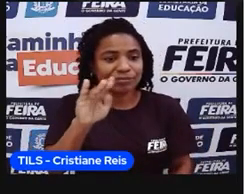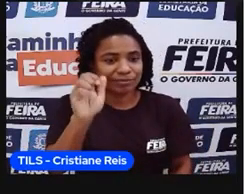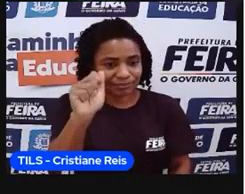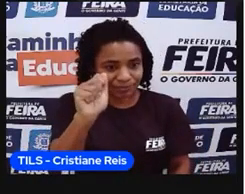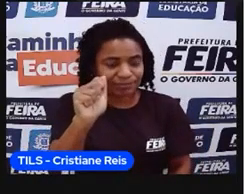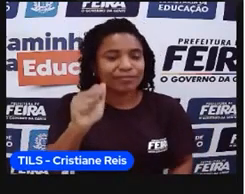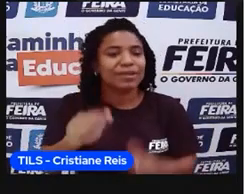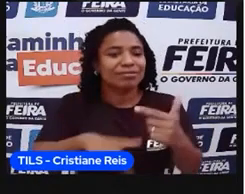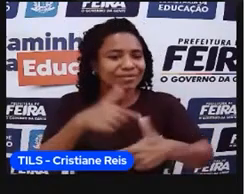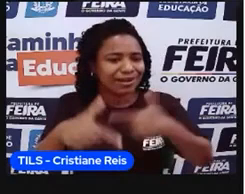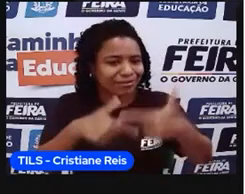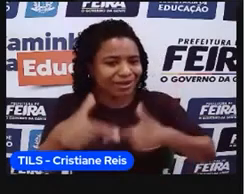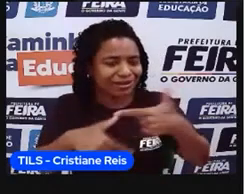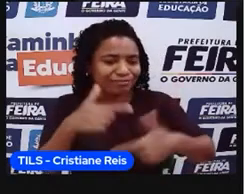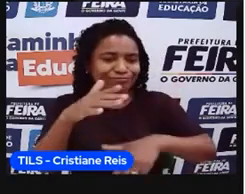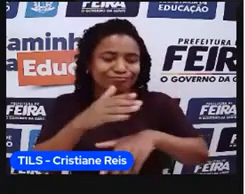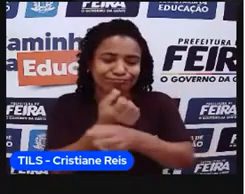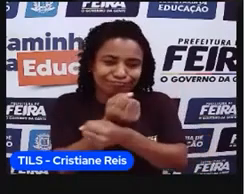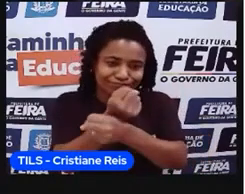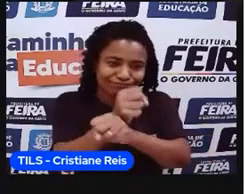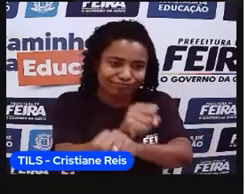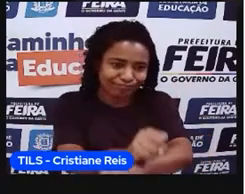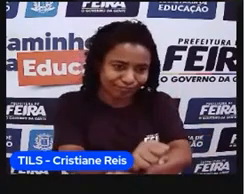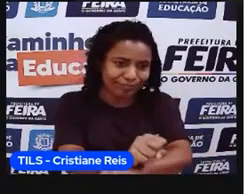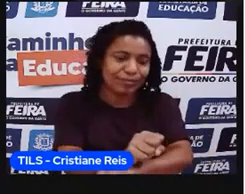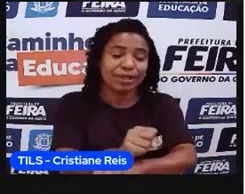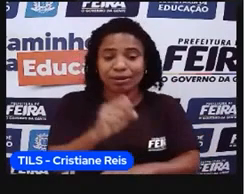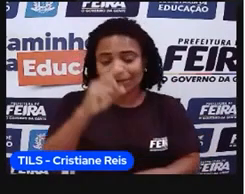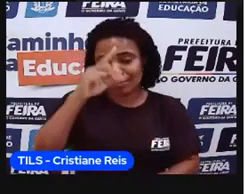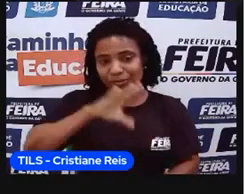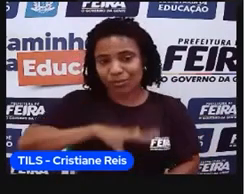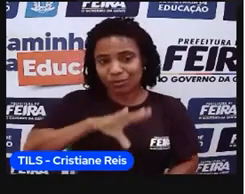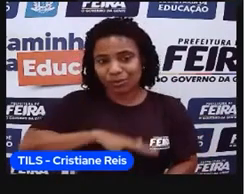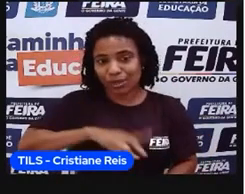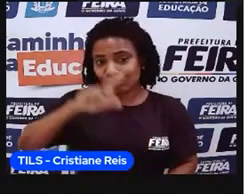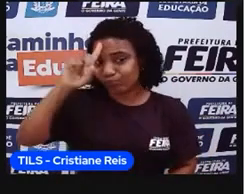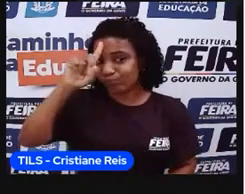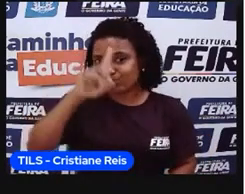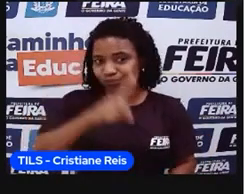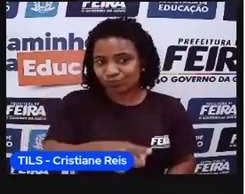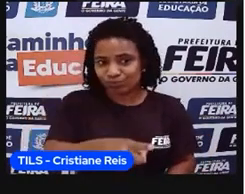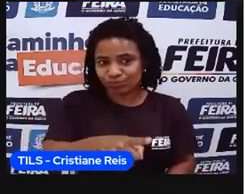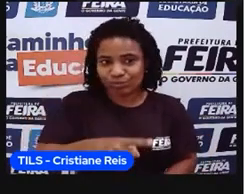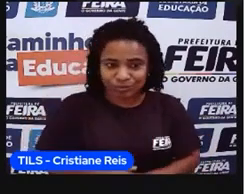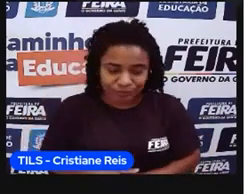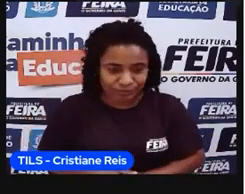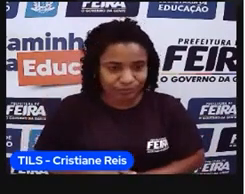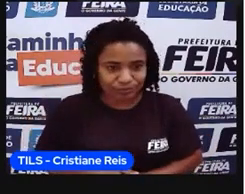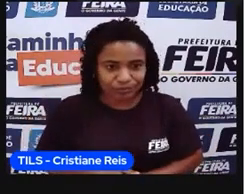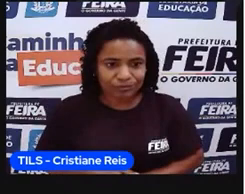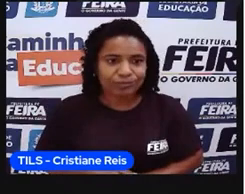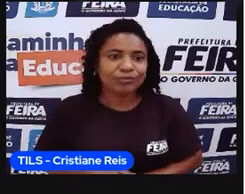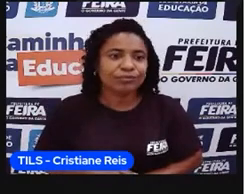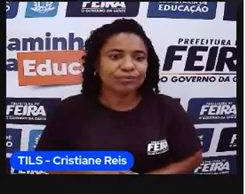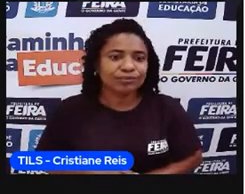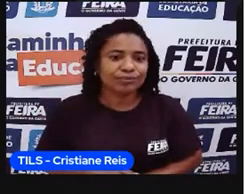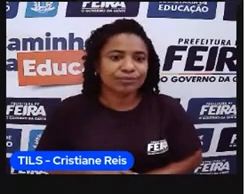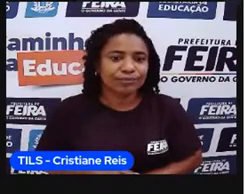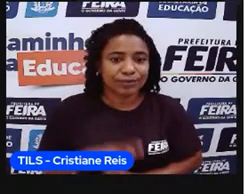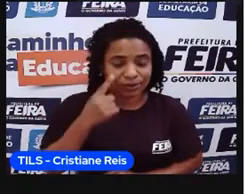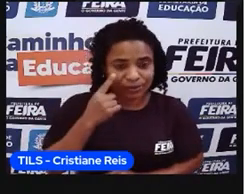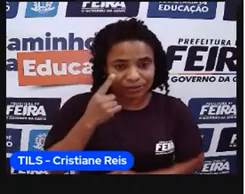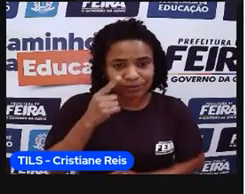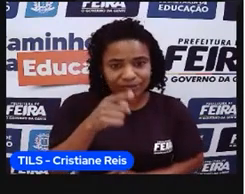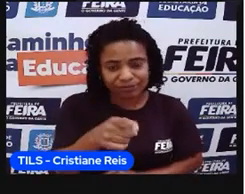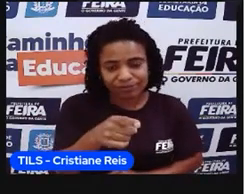característica, né, do trabalho principal da coroa, que era o trabalho escravo. Aí, nesse ponto, né, com a